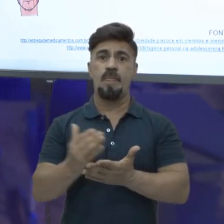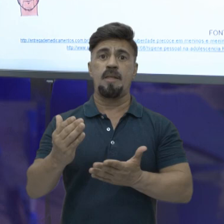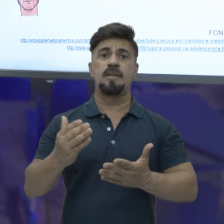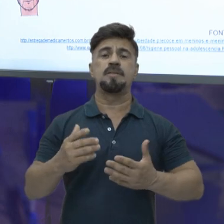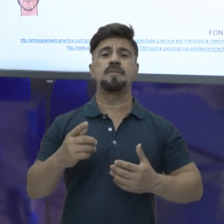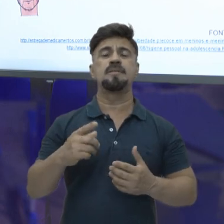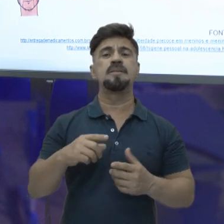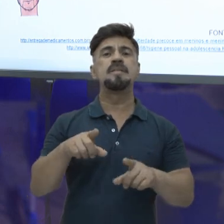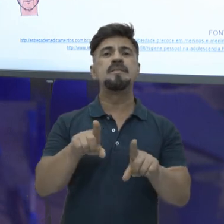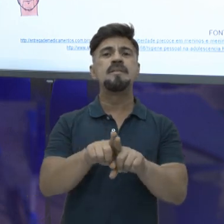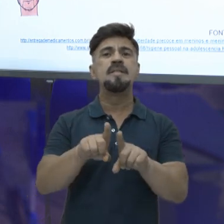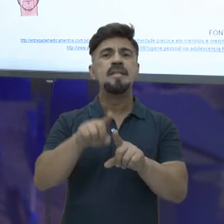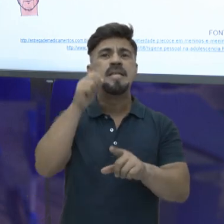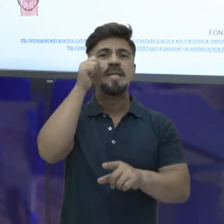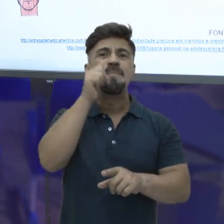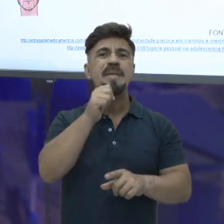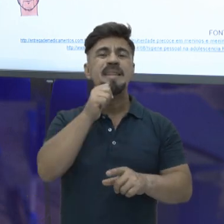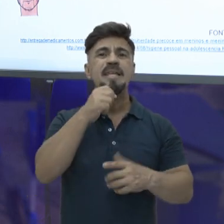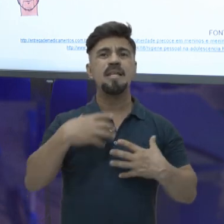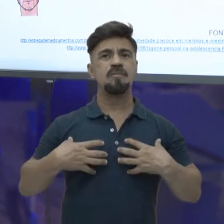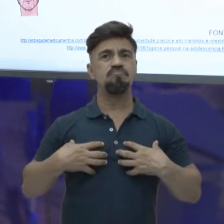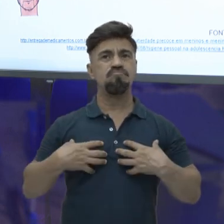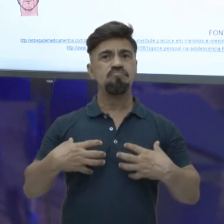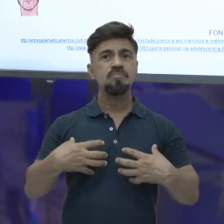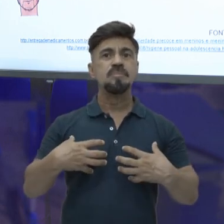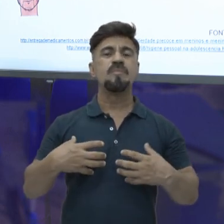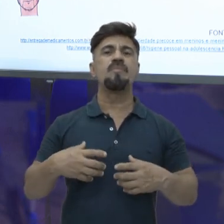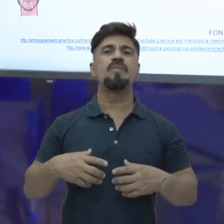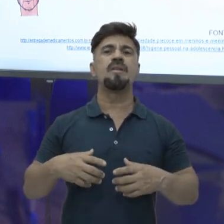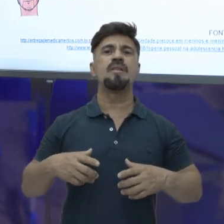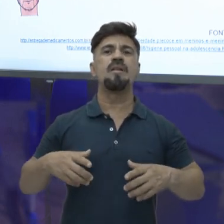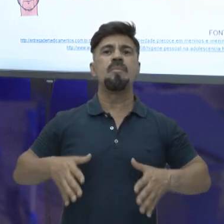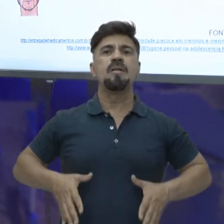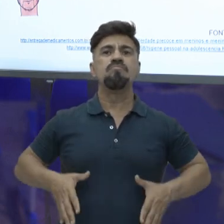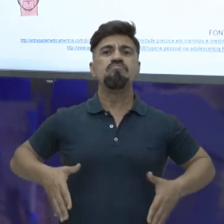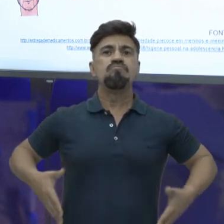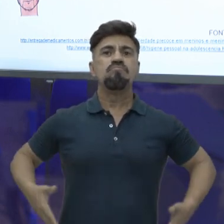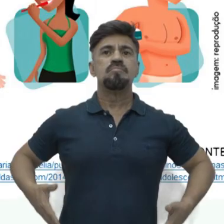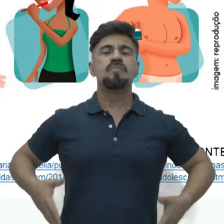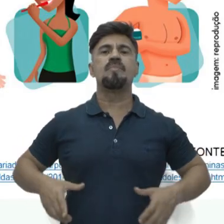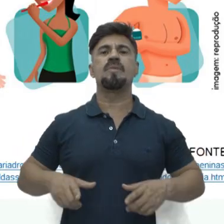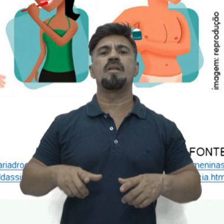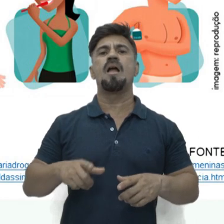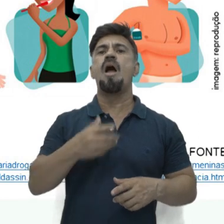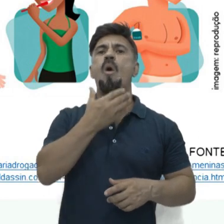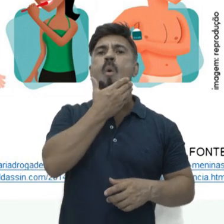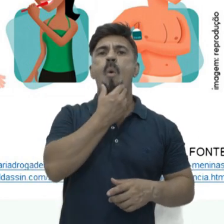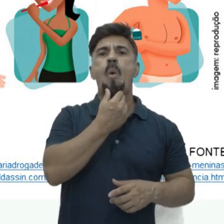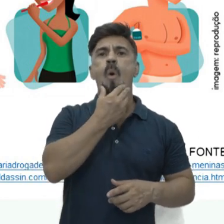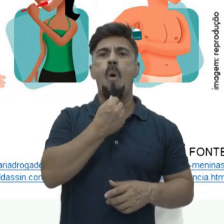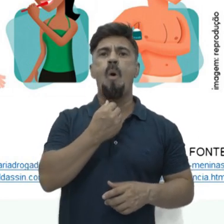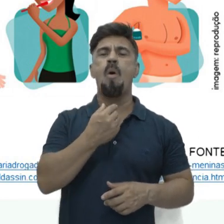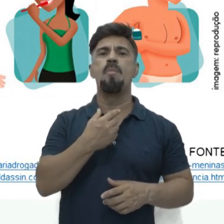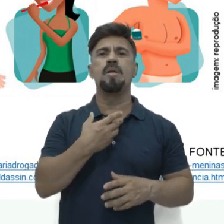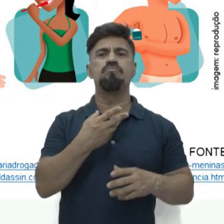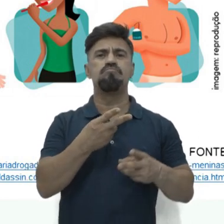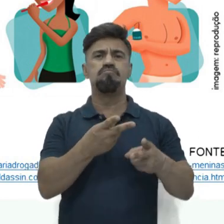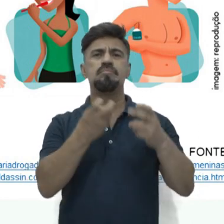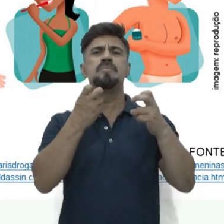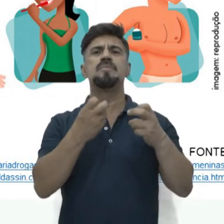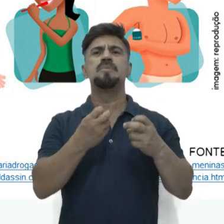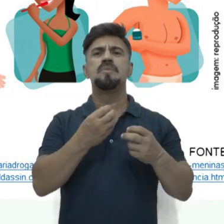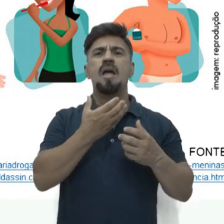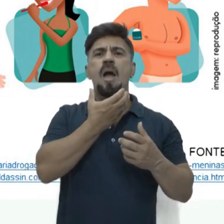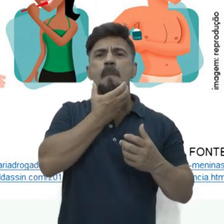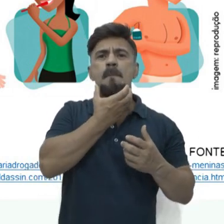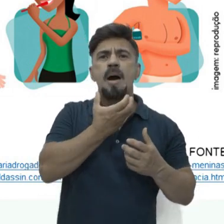também feminina é o crescimento dos peitos e o alargamento do quadril. Já no homem, a gente vai ver o desenvolvimento da